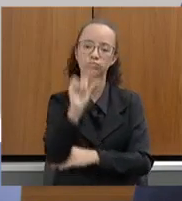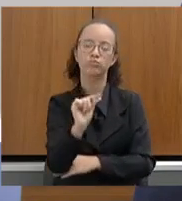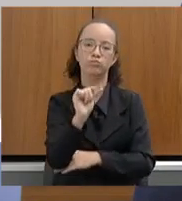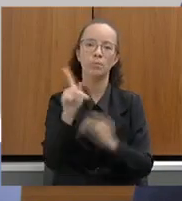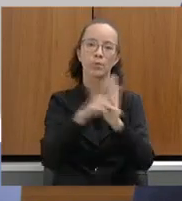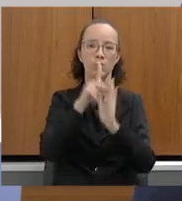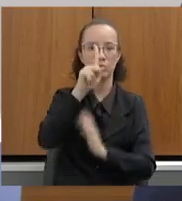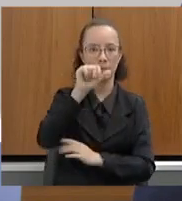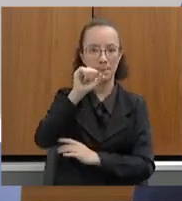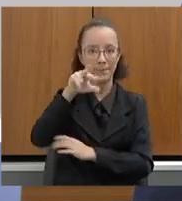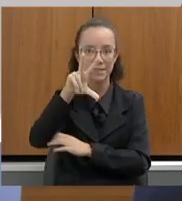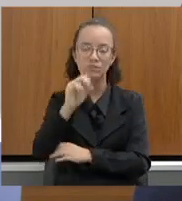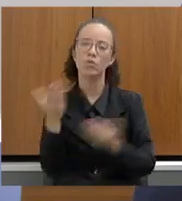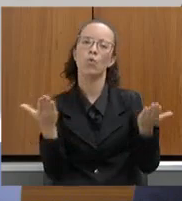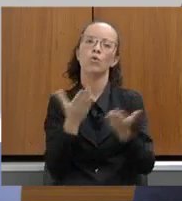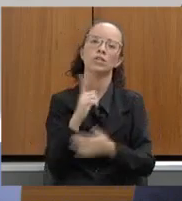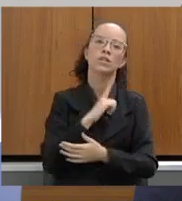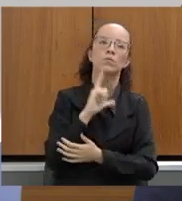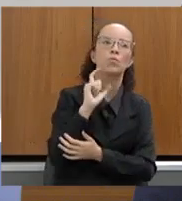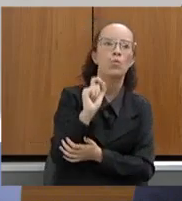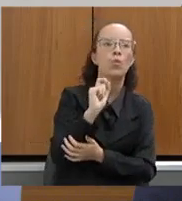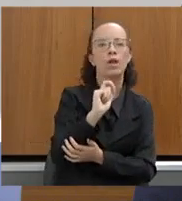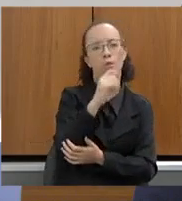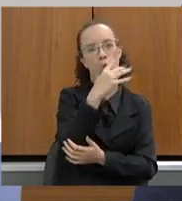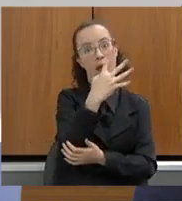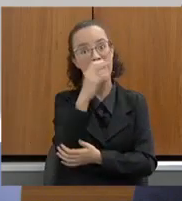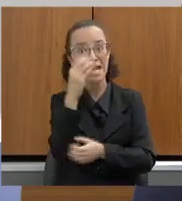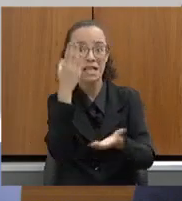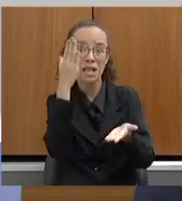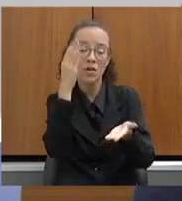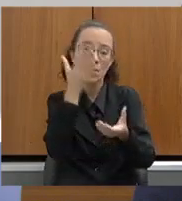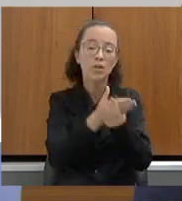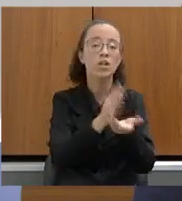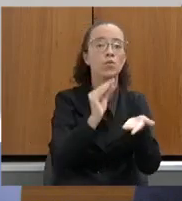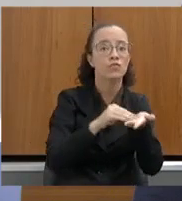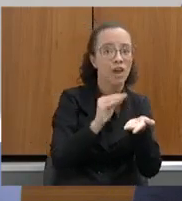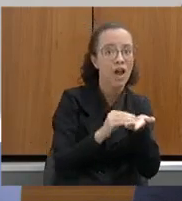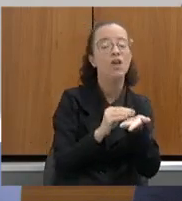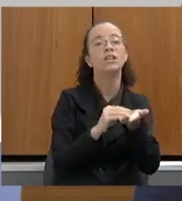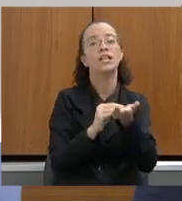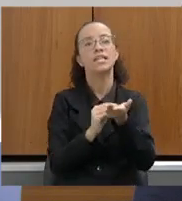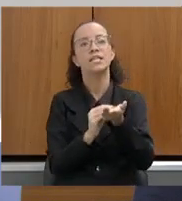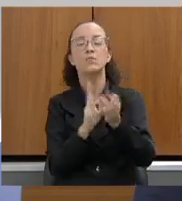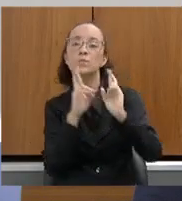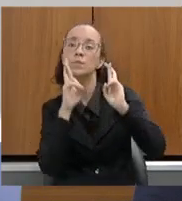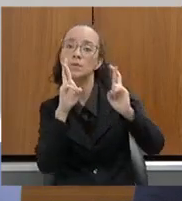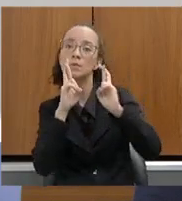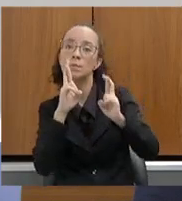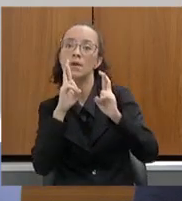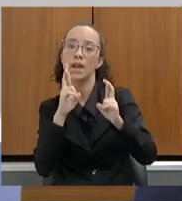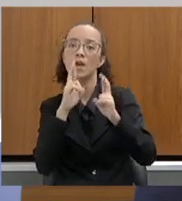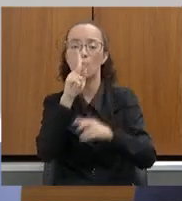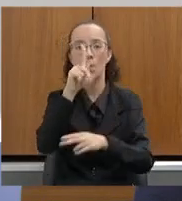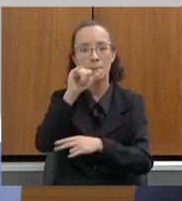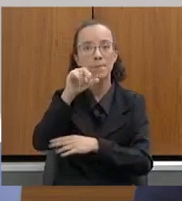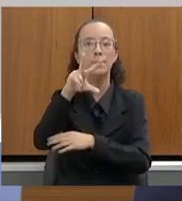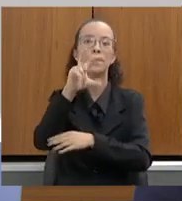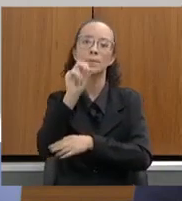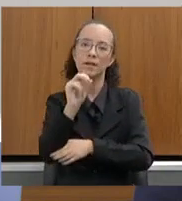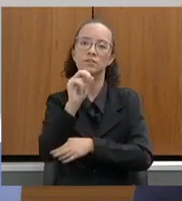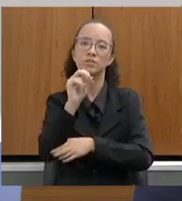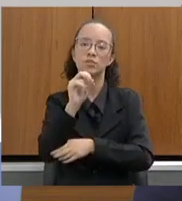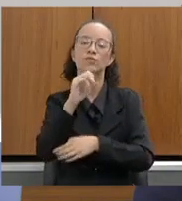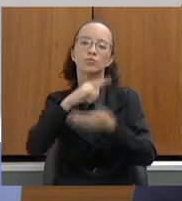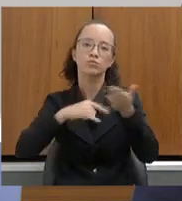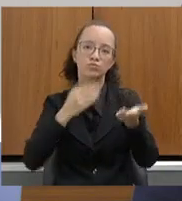e hoje nós temos apenas 40 processos pendentes com a previsão de finalização do passivo dos documentos autorizativos